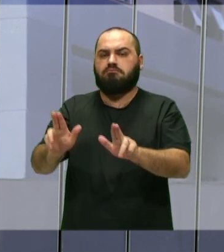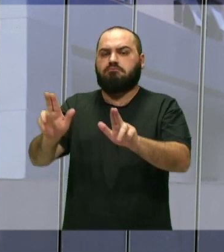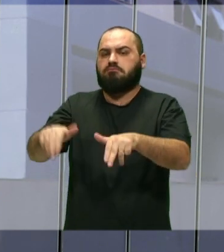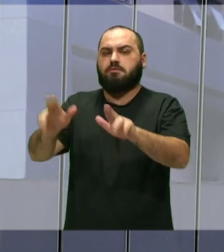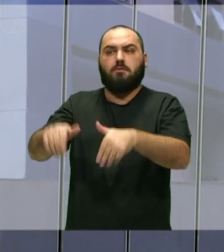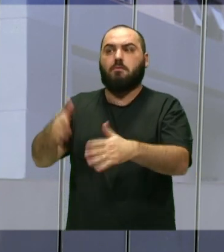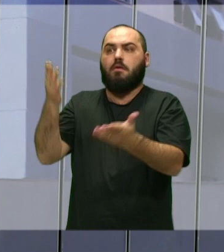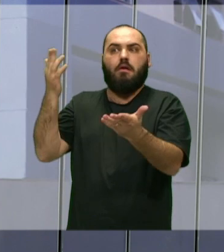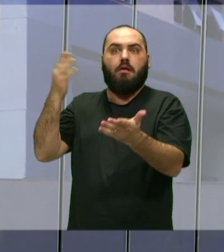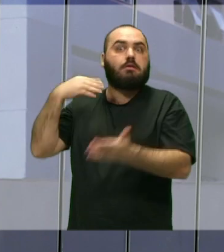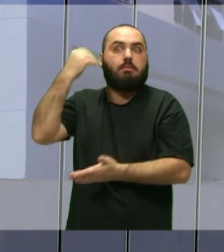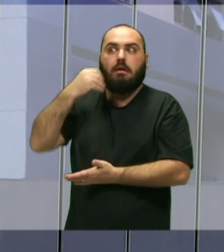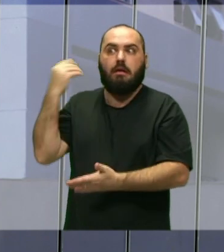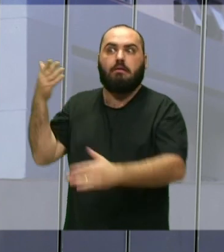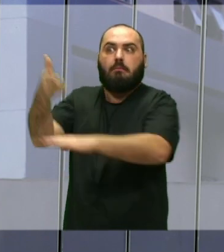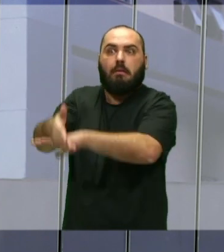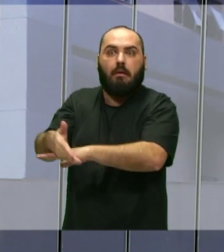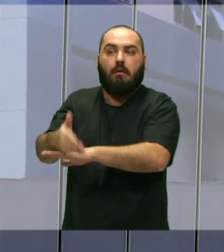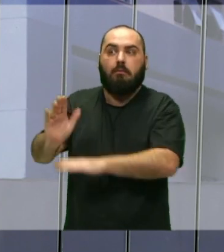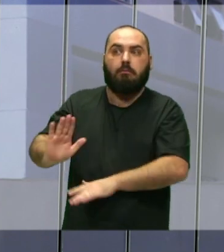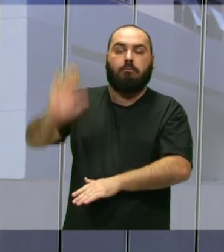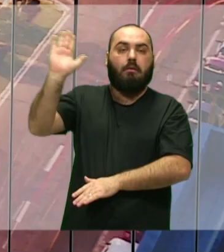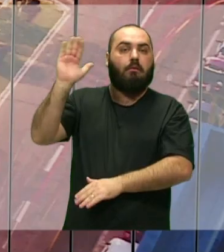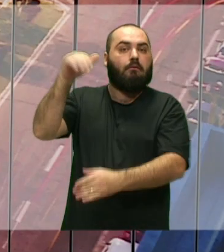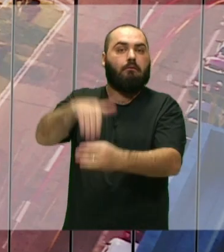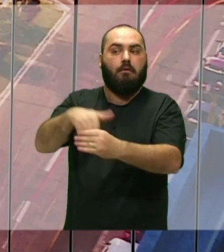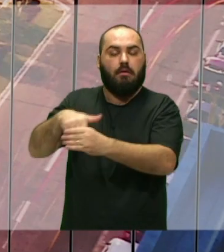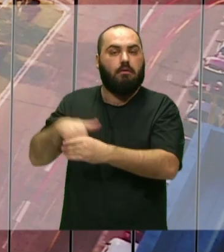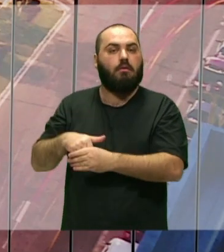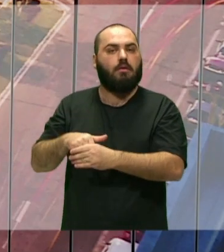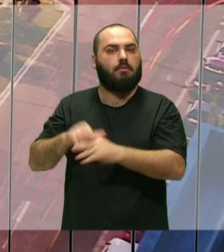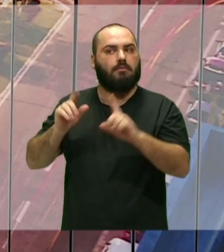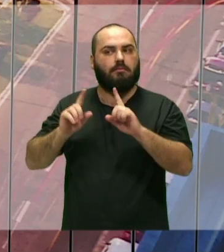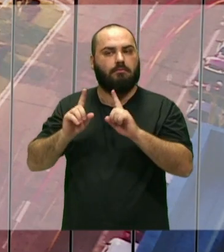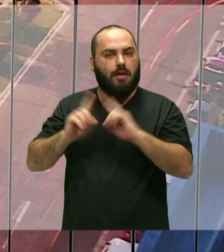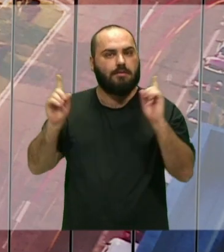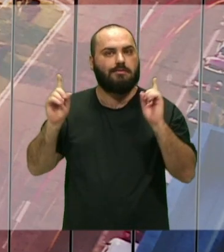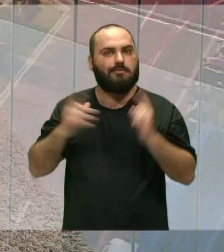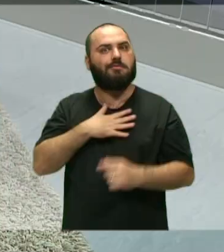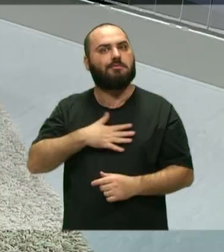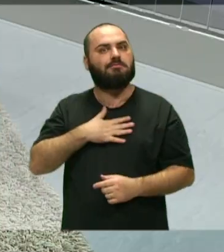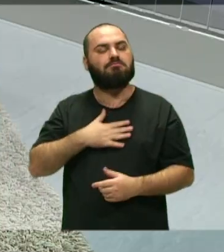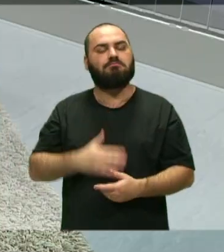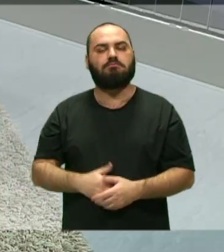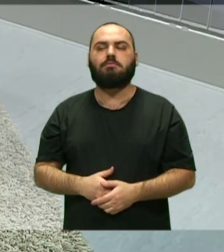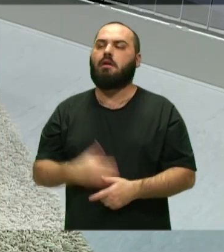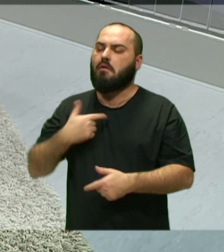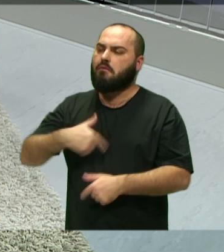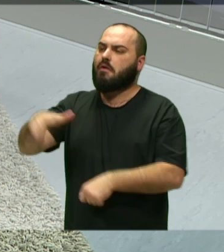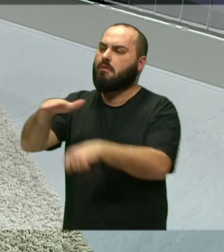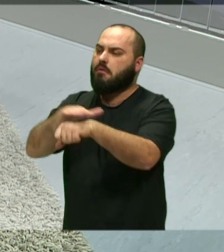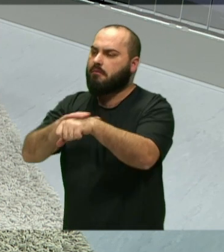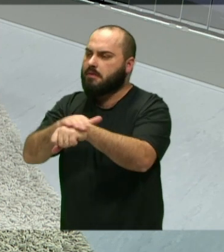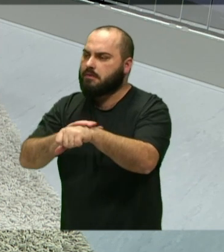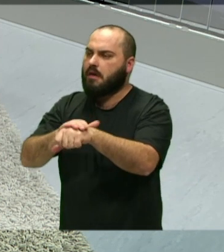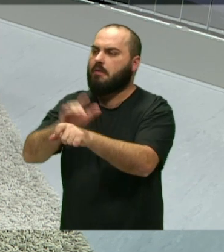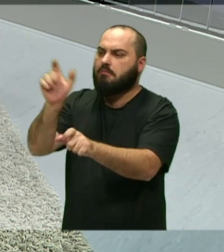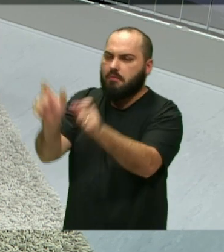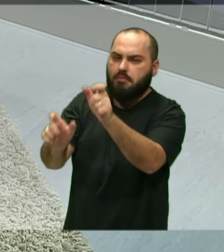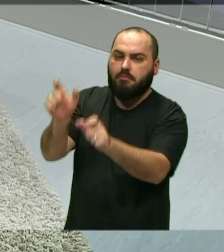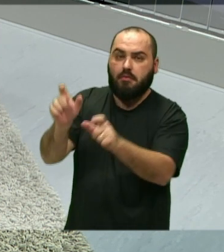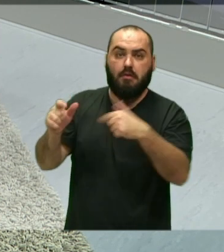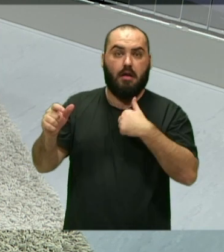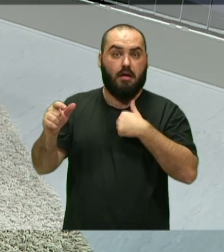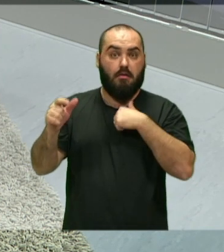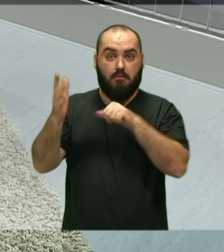numa experiência como essa, mas eu sempre gostei, né, então comecei a conversar com as pessoas, comecei até, eu fui o